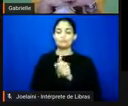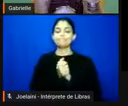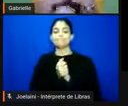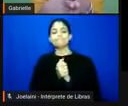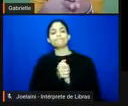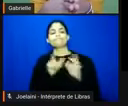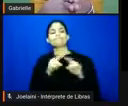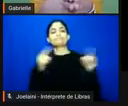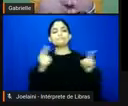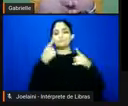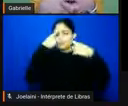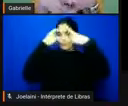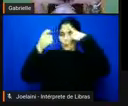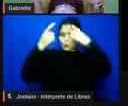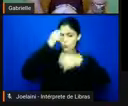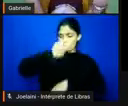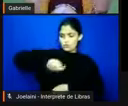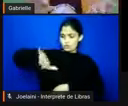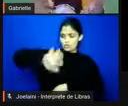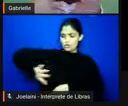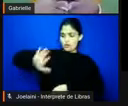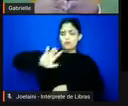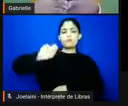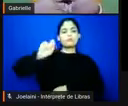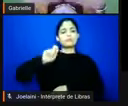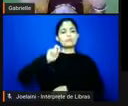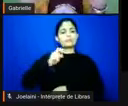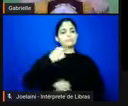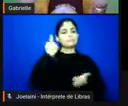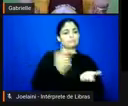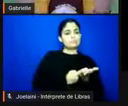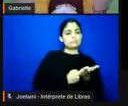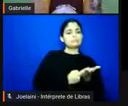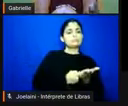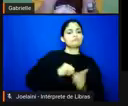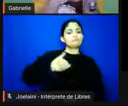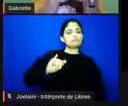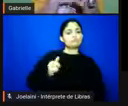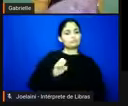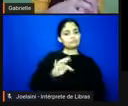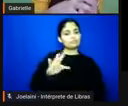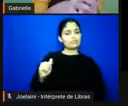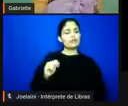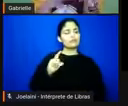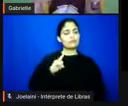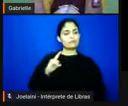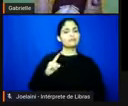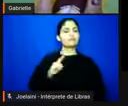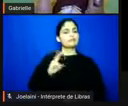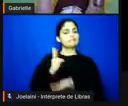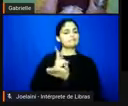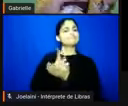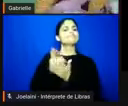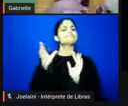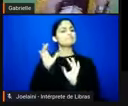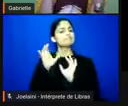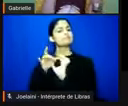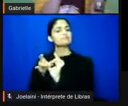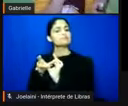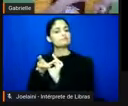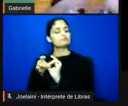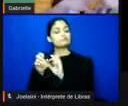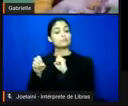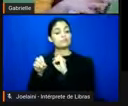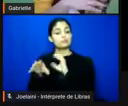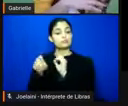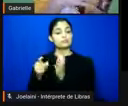sobre o compromisso que o JEPA tem, e a tentativa que o JEPA tem, de sempre aliar ensino, pesquisa e extensão. E aí, aqui a gente reúne, a